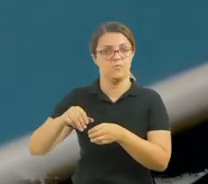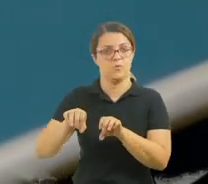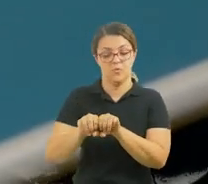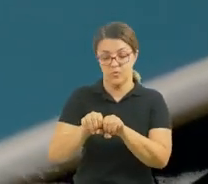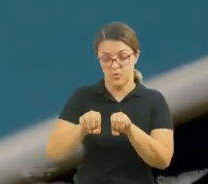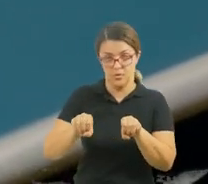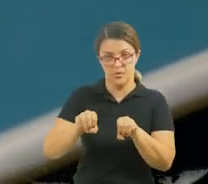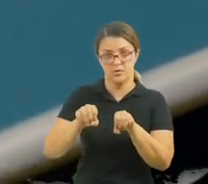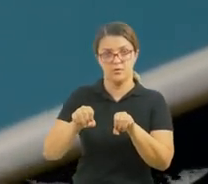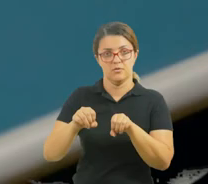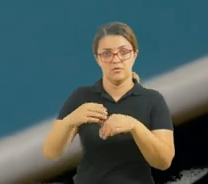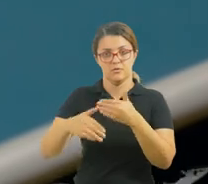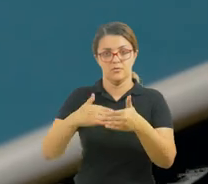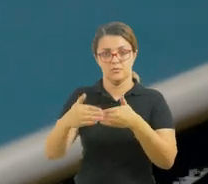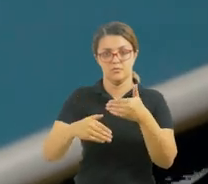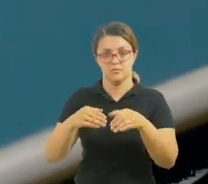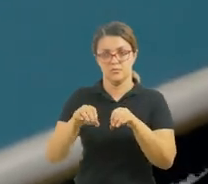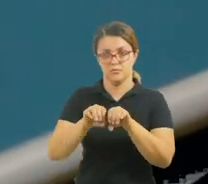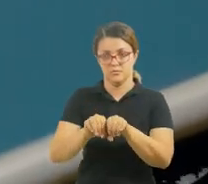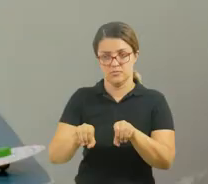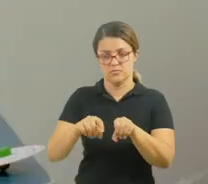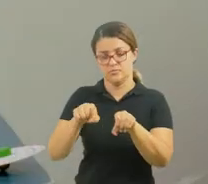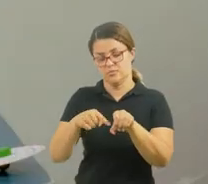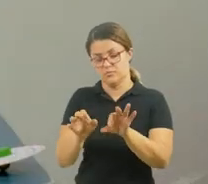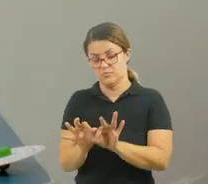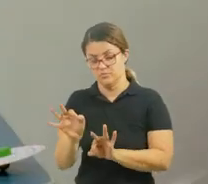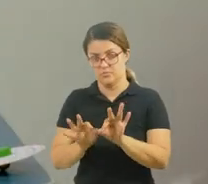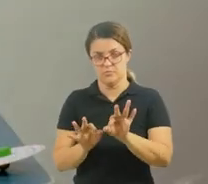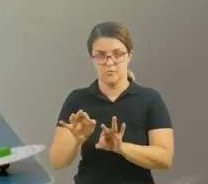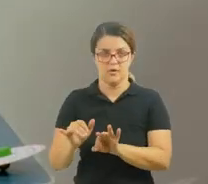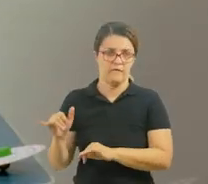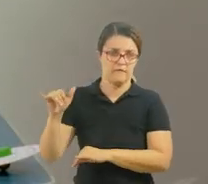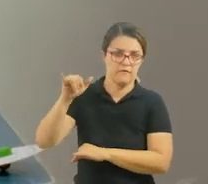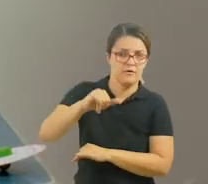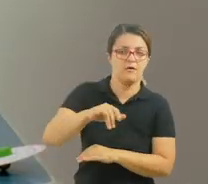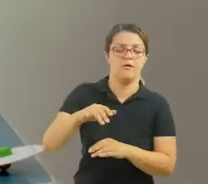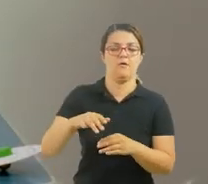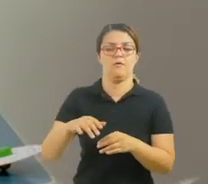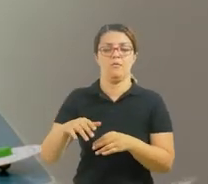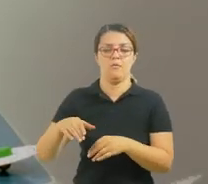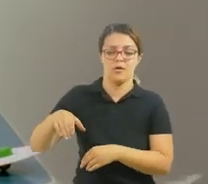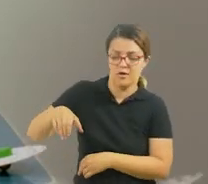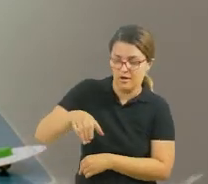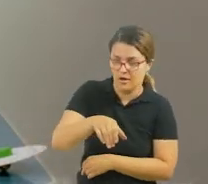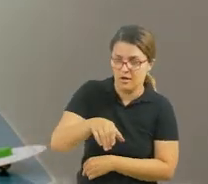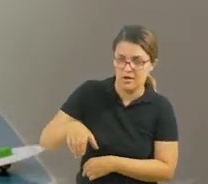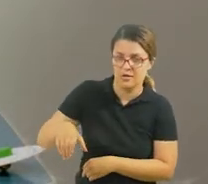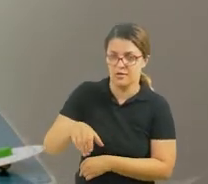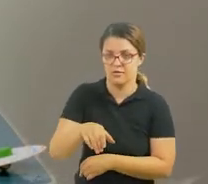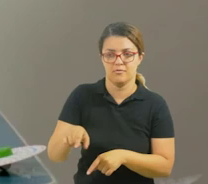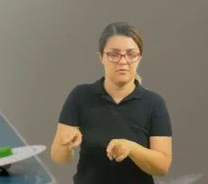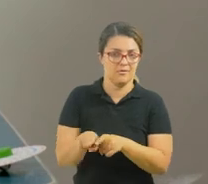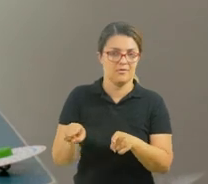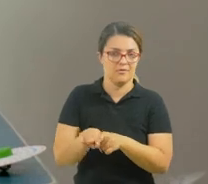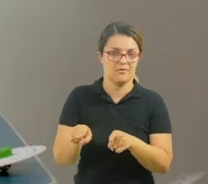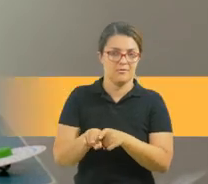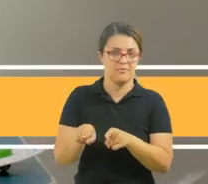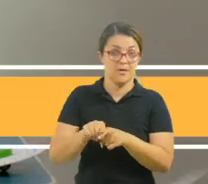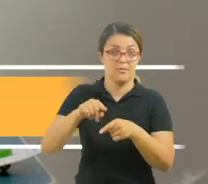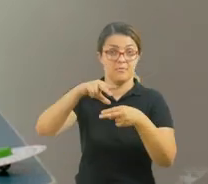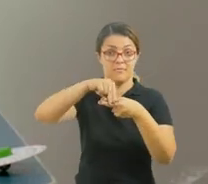higiênico. E vocês podem fazer avião, carrinho, baleia, utilizando prendedores e também